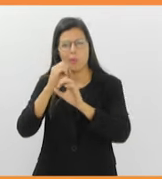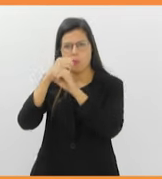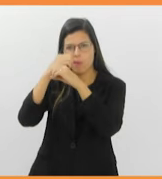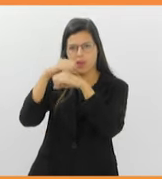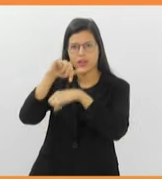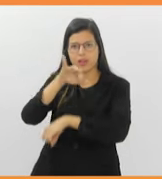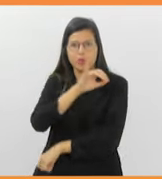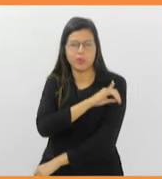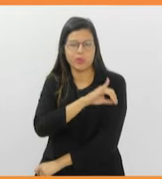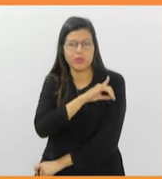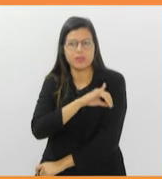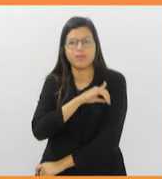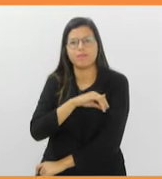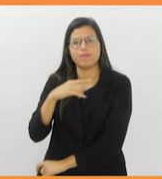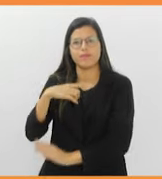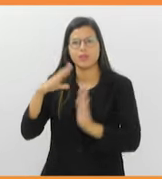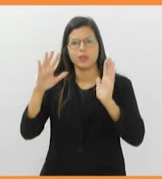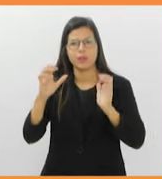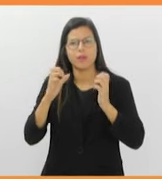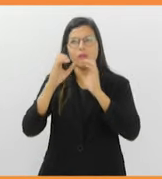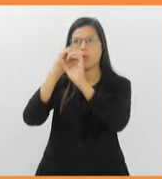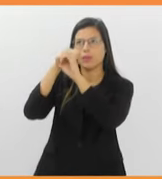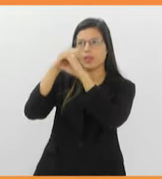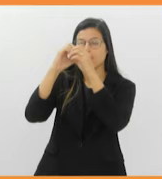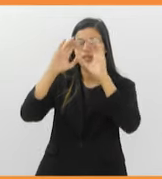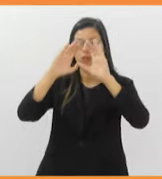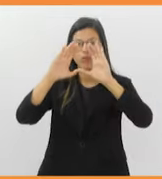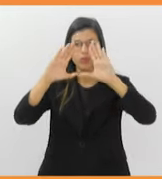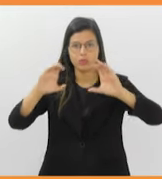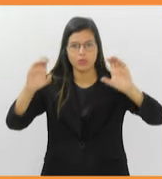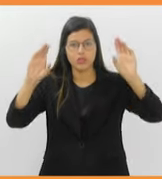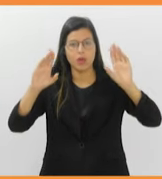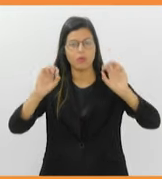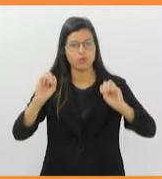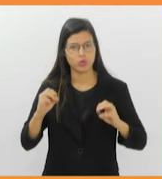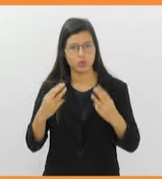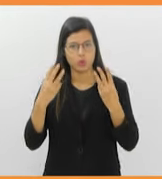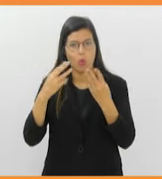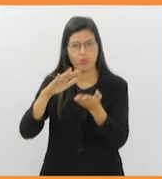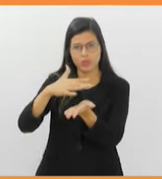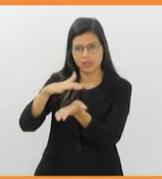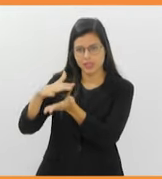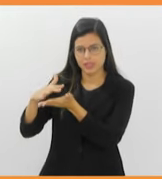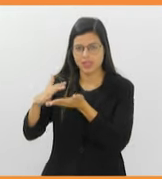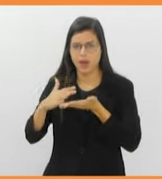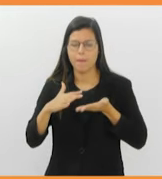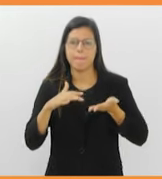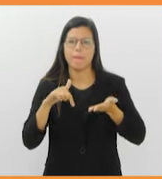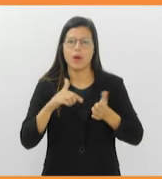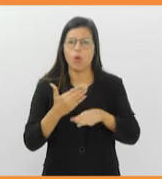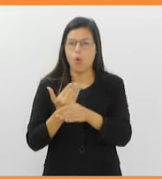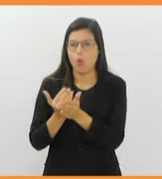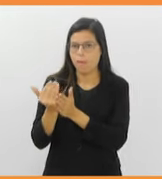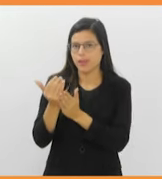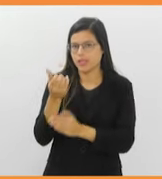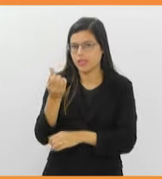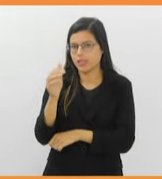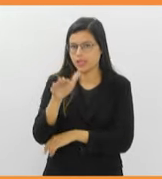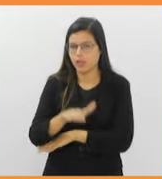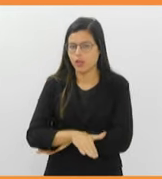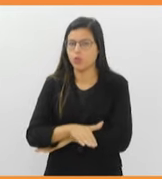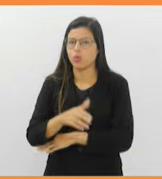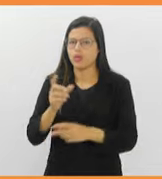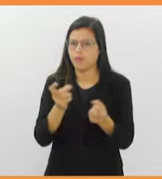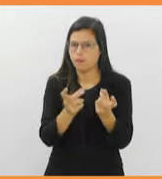festejar a data com a observação do céu e show em seguida às 8 da noite de samba. O evento começa às 6 horas, com venda de vinhos,